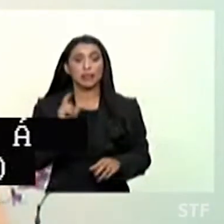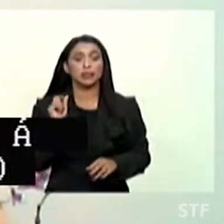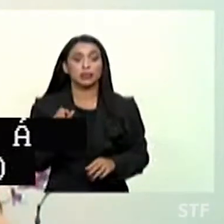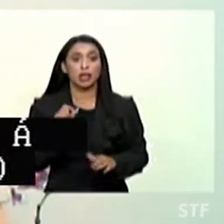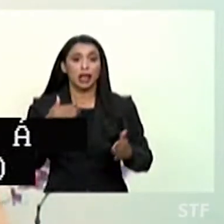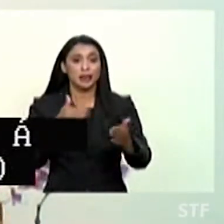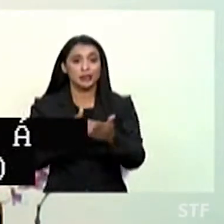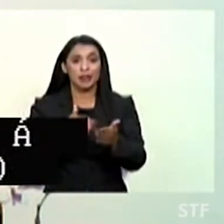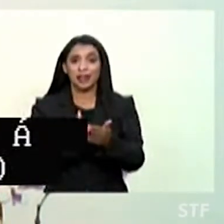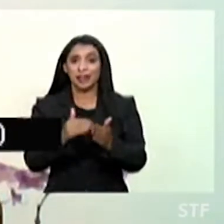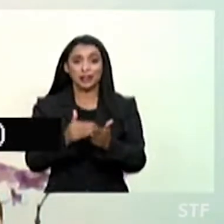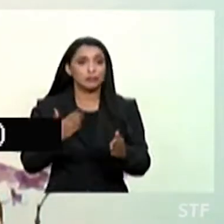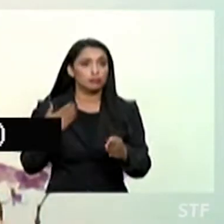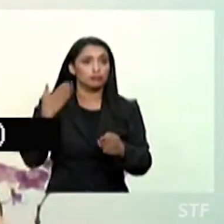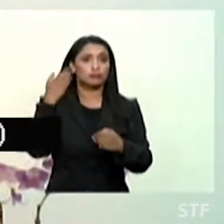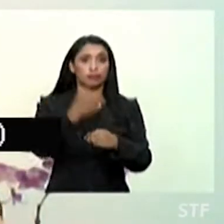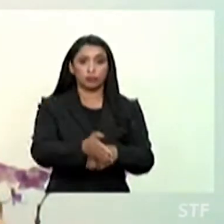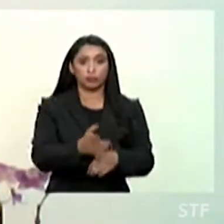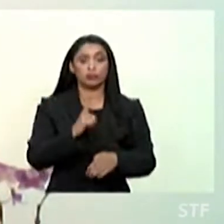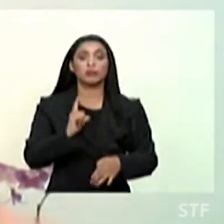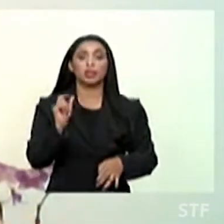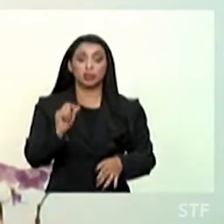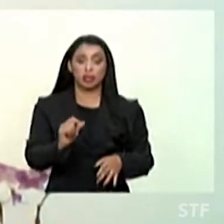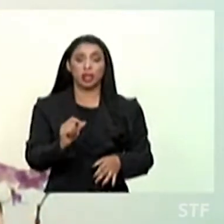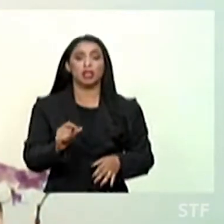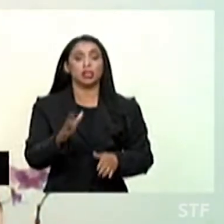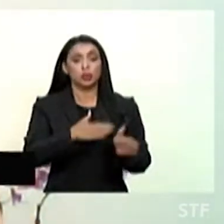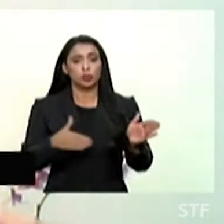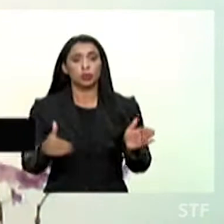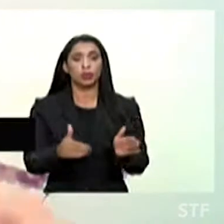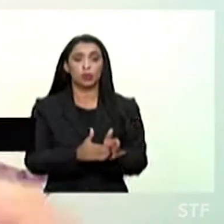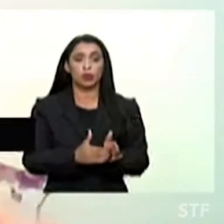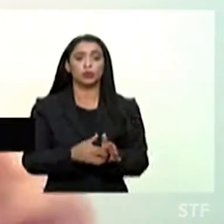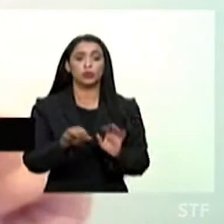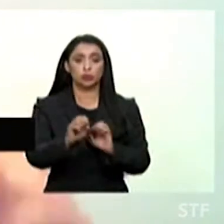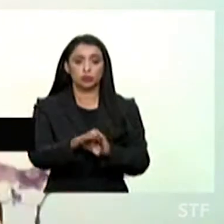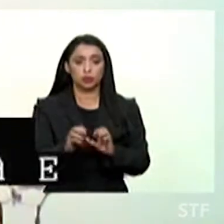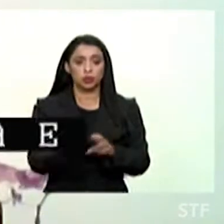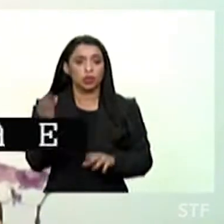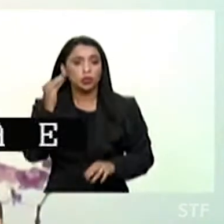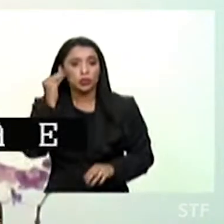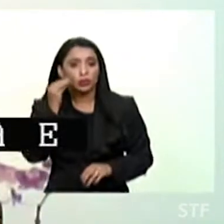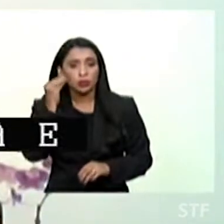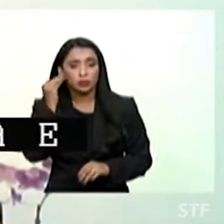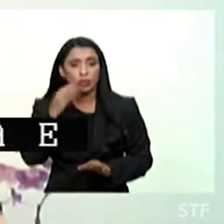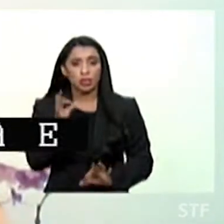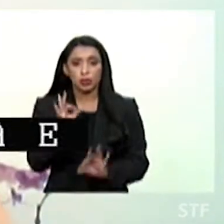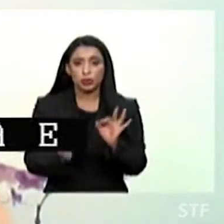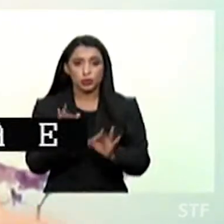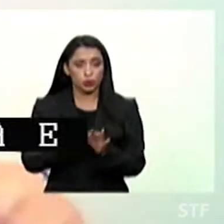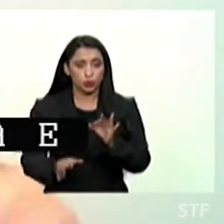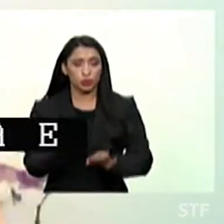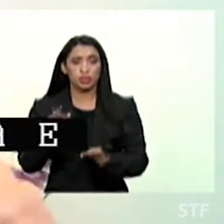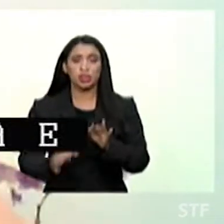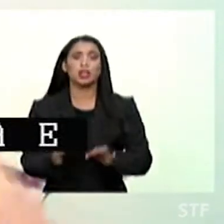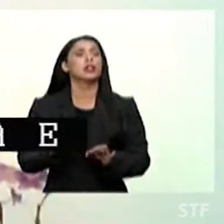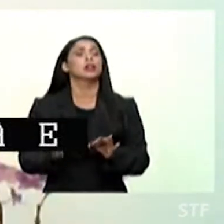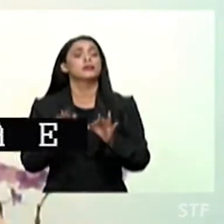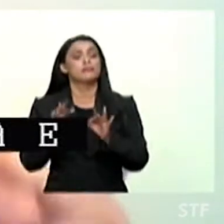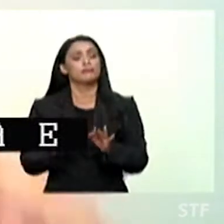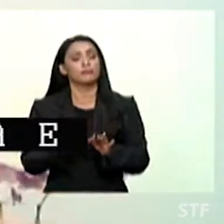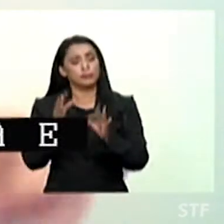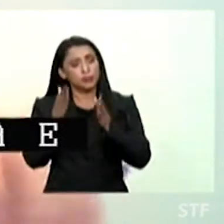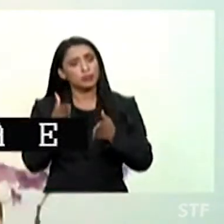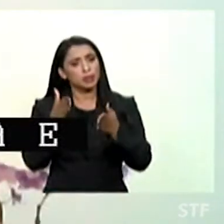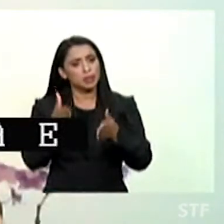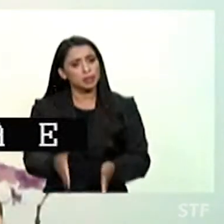barreiras com a visão de servir para proteger todos os estudantes de idade relevante com uma experiência educativa justa e participativa e com um ambiente